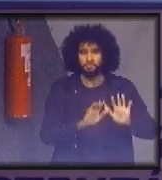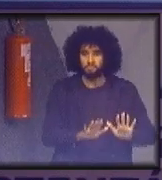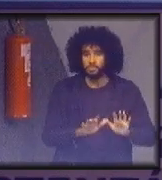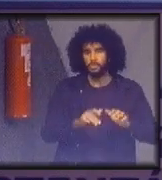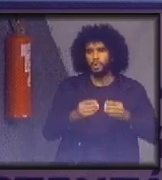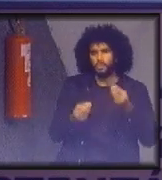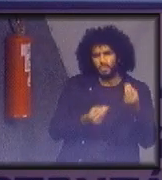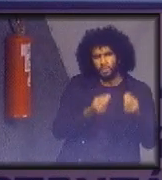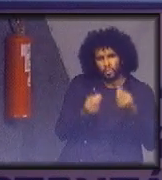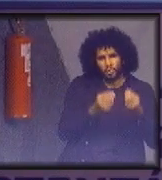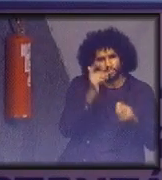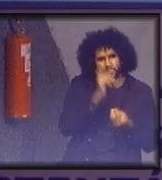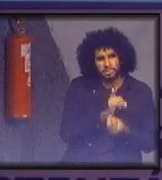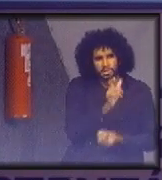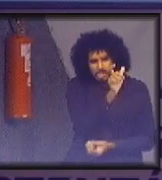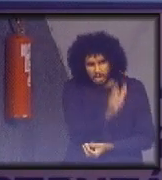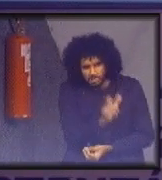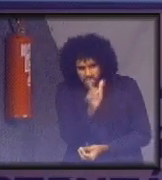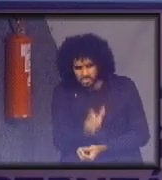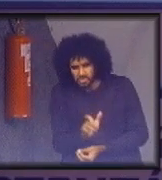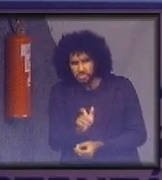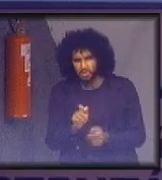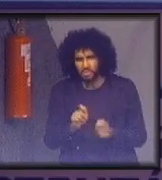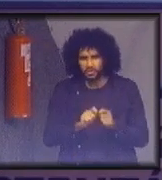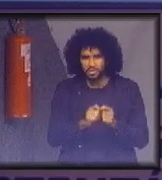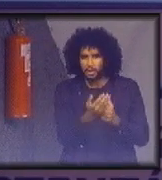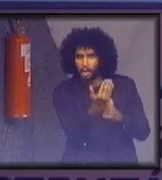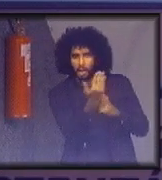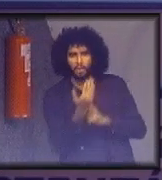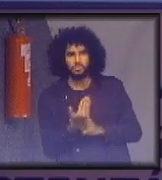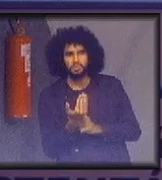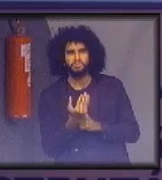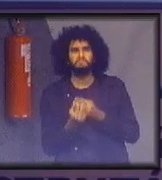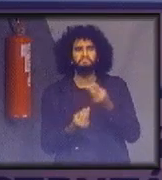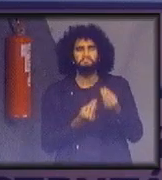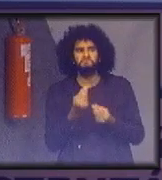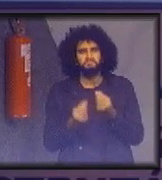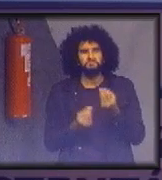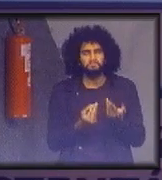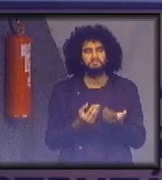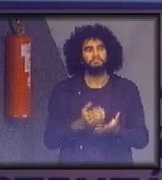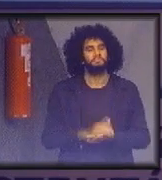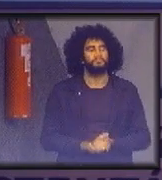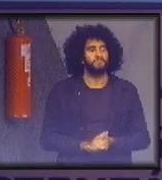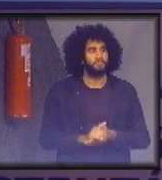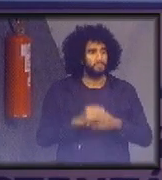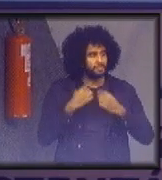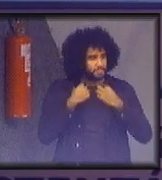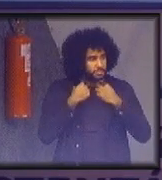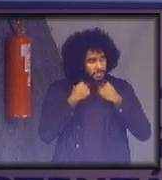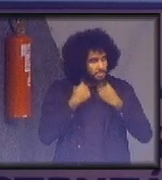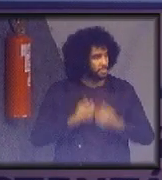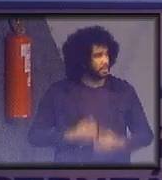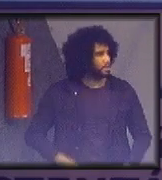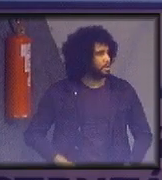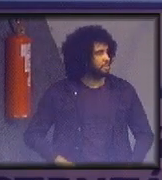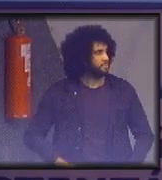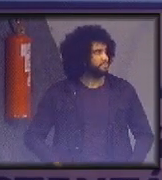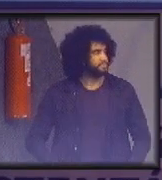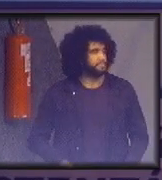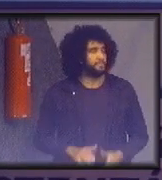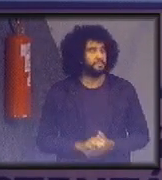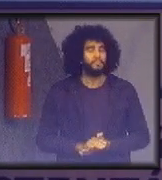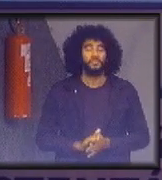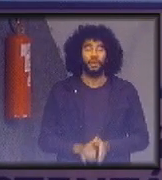consegue que as pessoas possam contribuir para isso? Na verdade, uma das opções é o que já vem